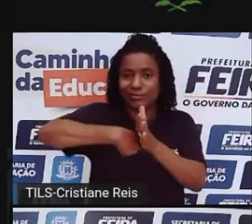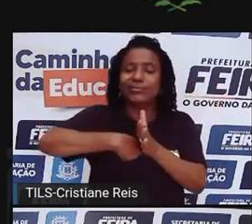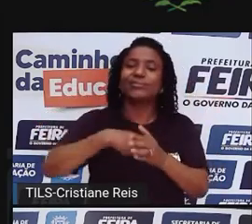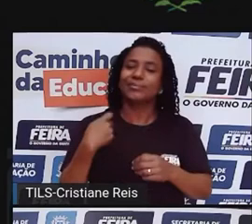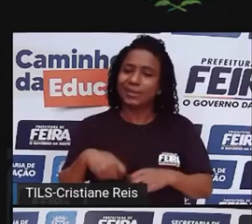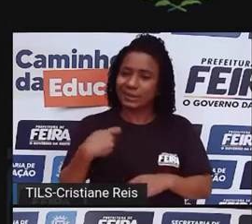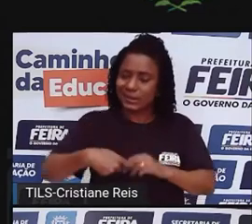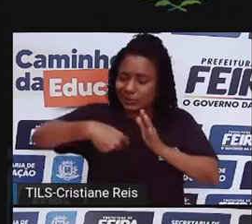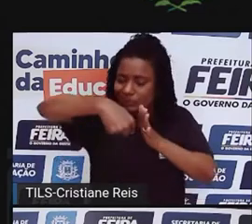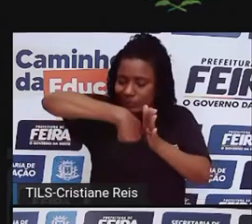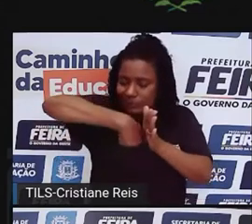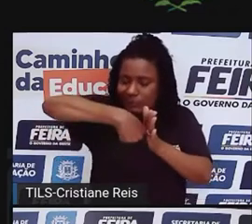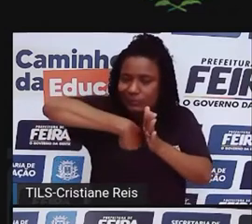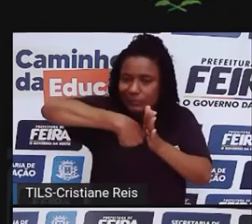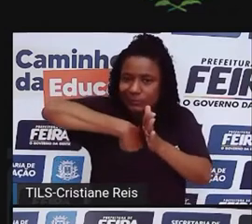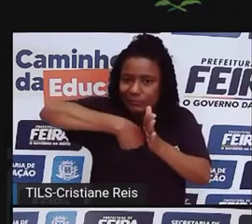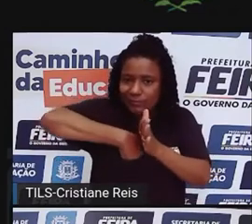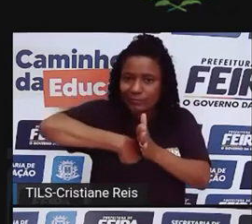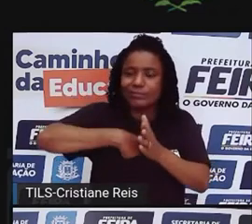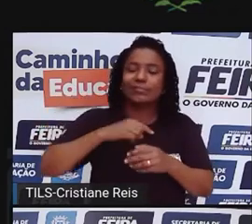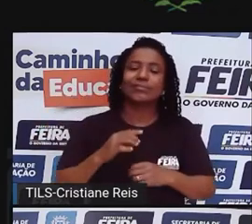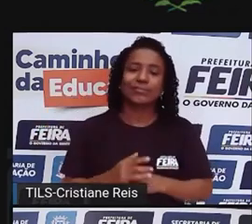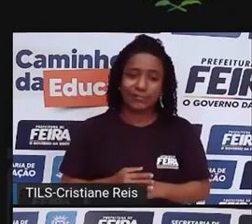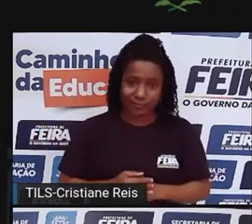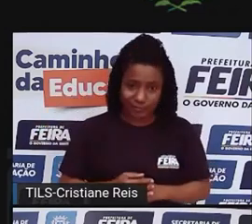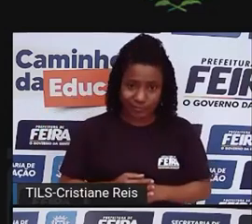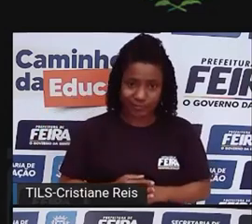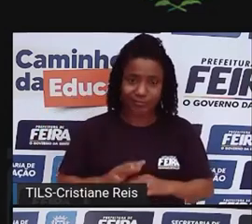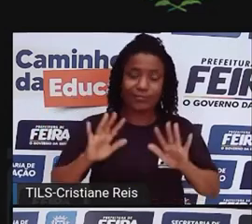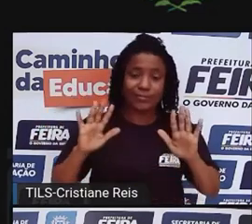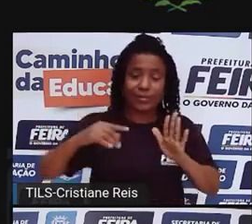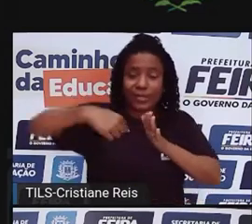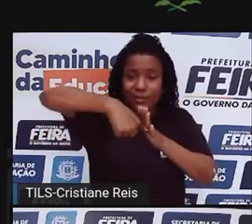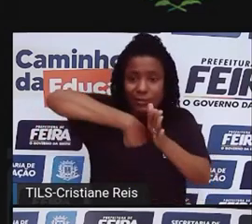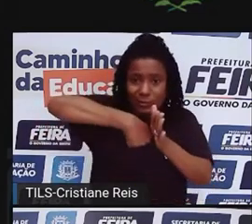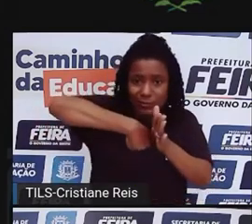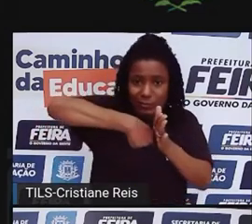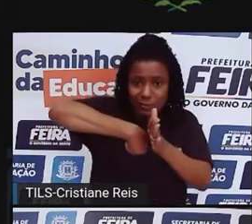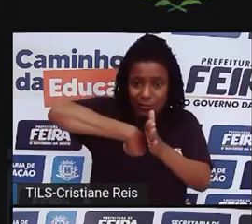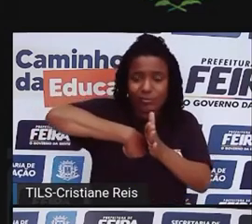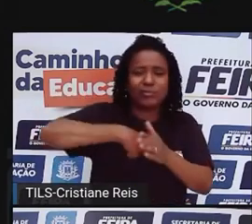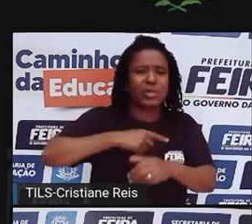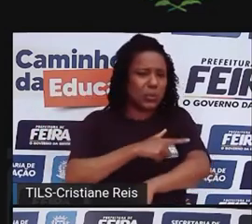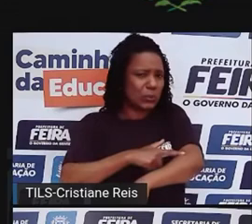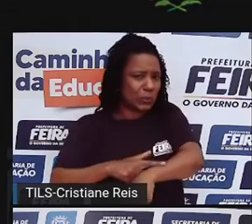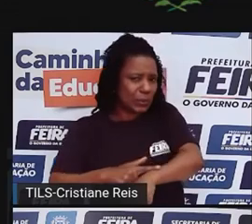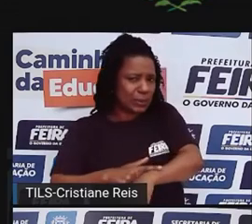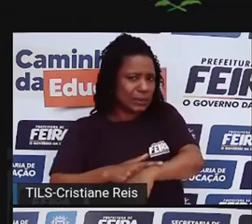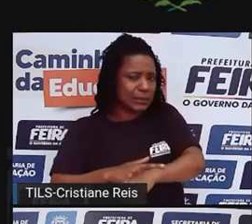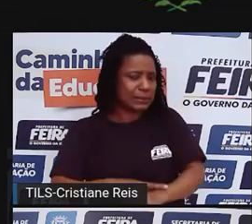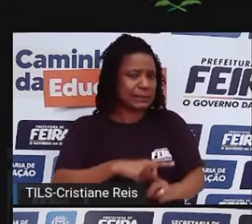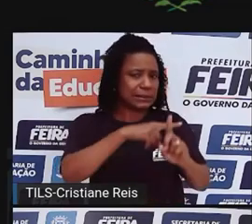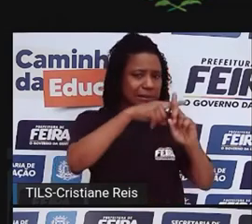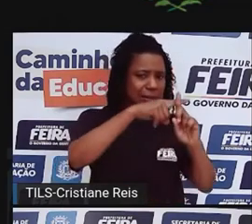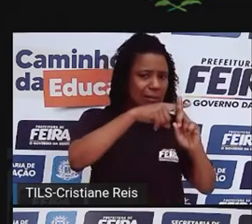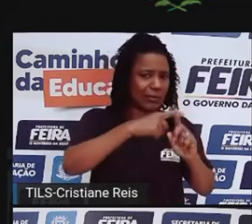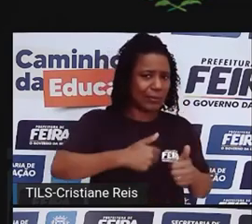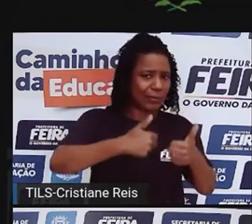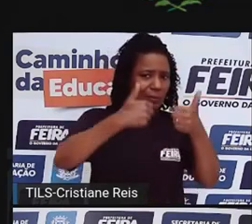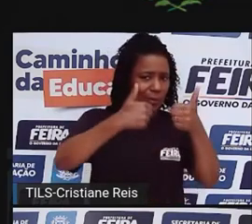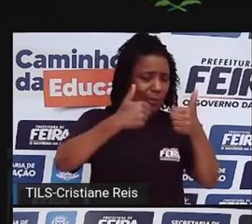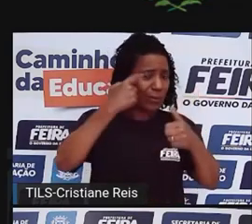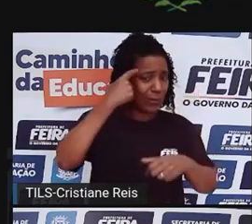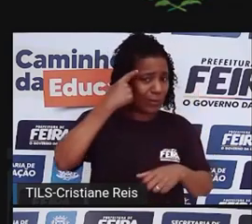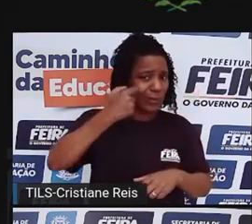-questionamento. Eu estou fazendo o que de fato me afeta positivamente ou eu estou tentando viver uma realidade